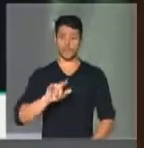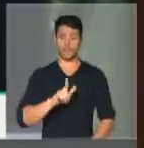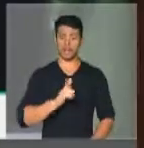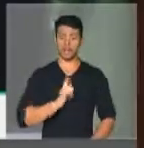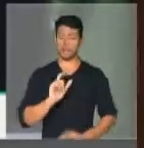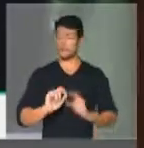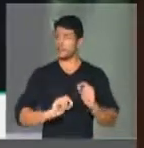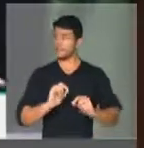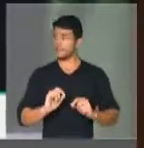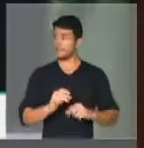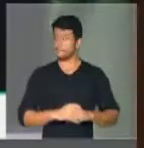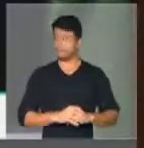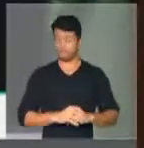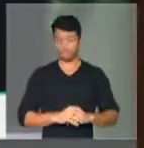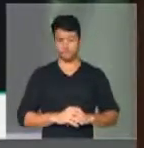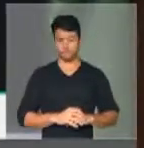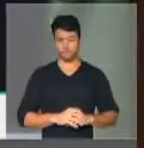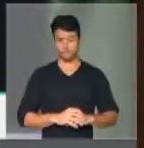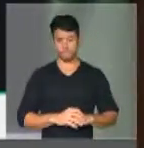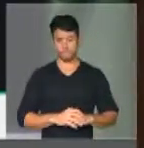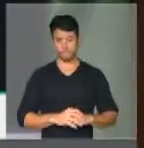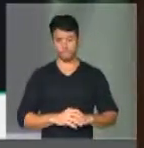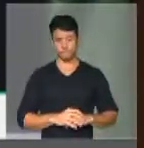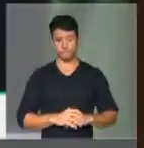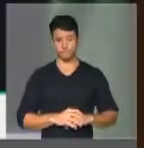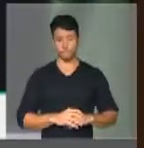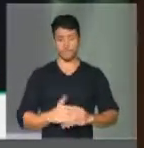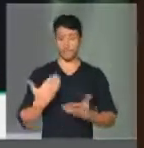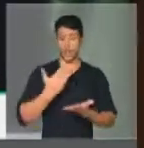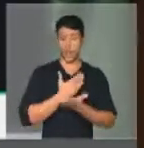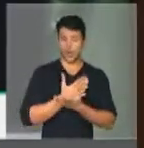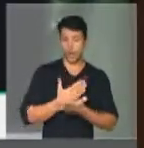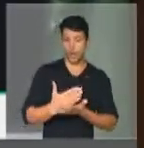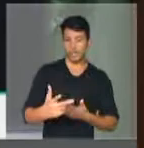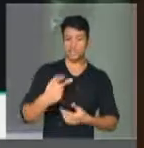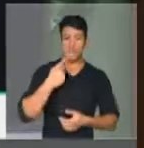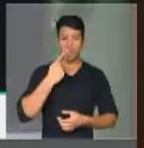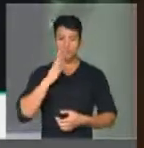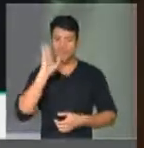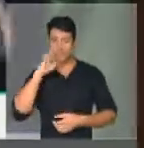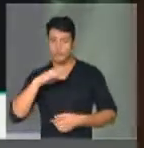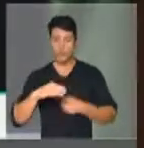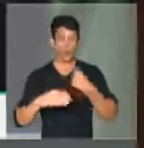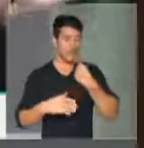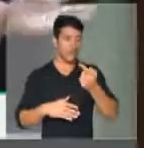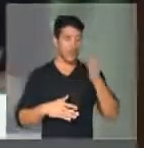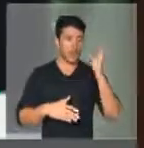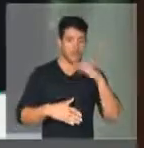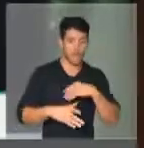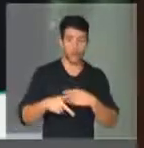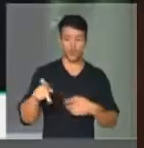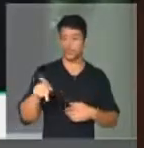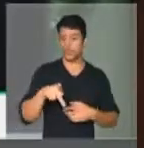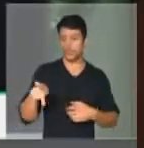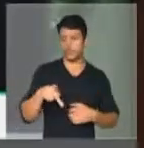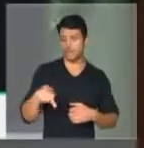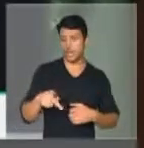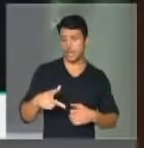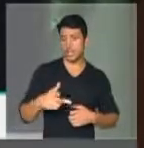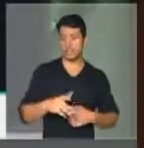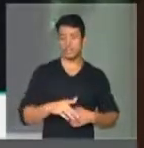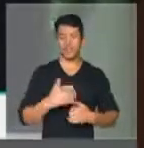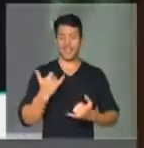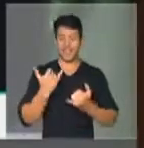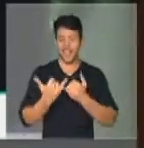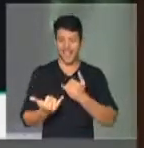ter uma ação que é de dedo duro, assim, falando num português bem popular,